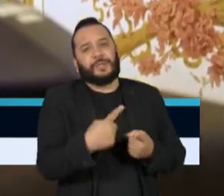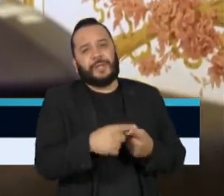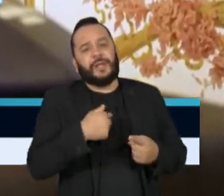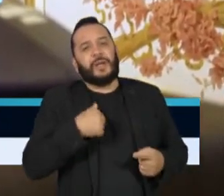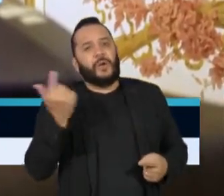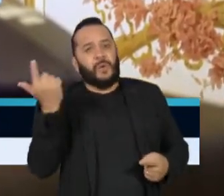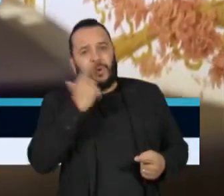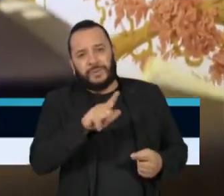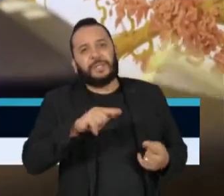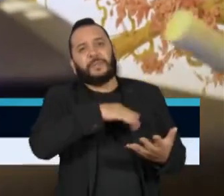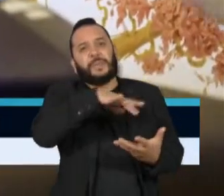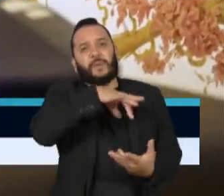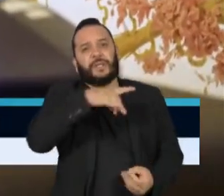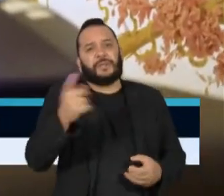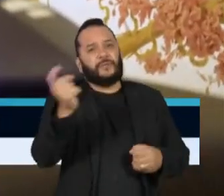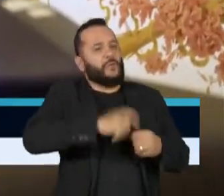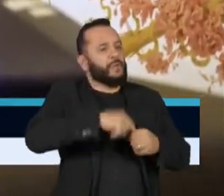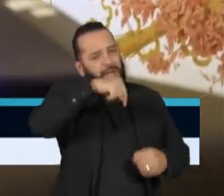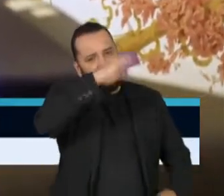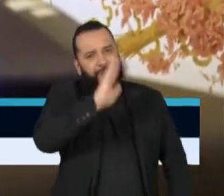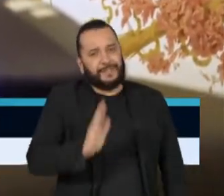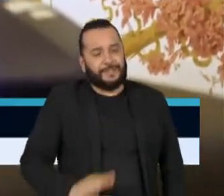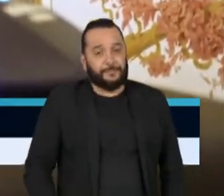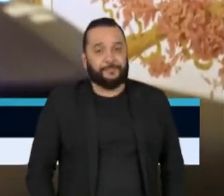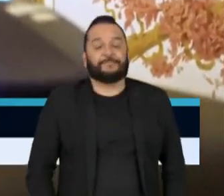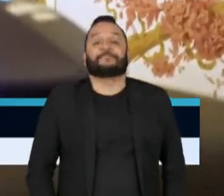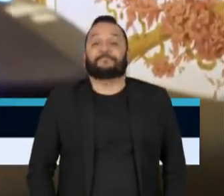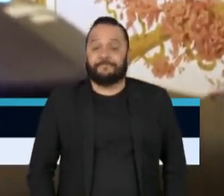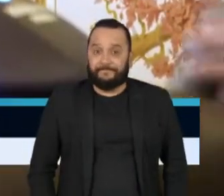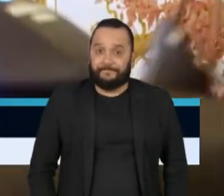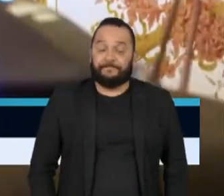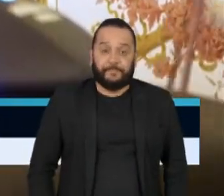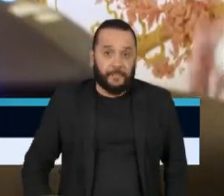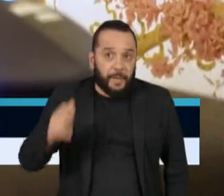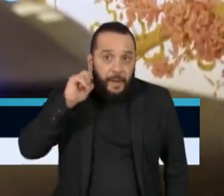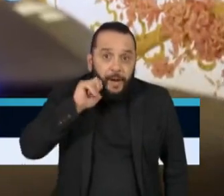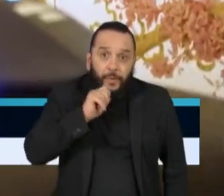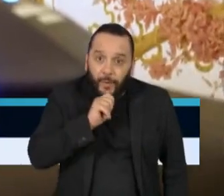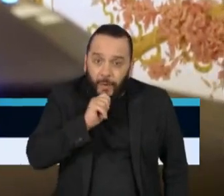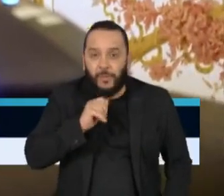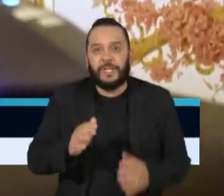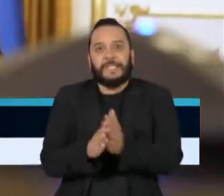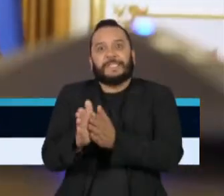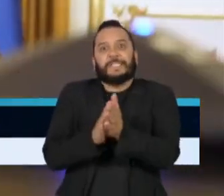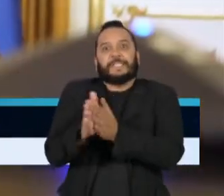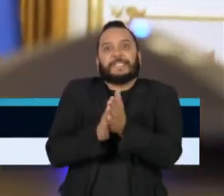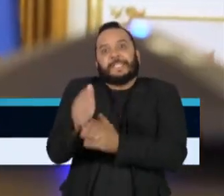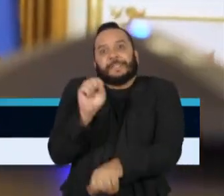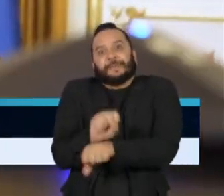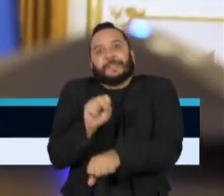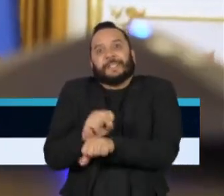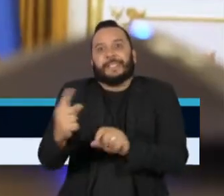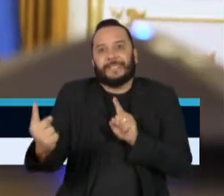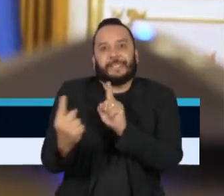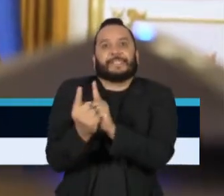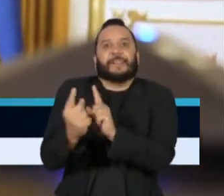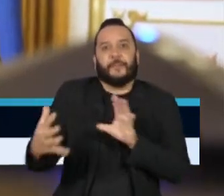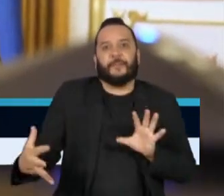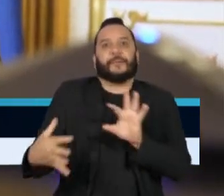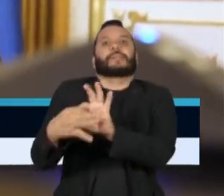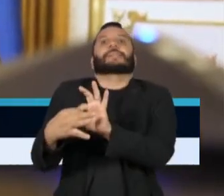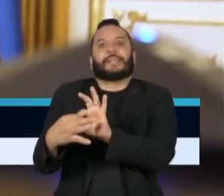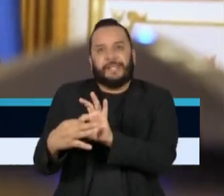resgatar a democracia. Macron disse que esperava impaciente por esse momento para retomar uma parceria